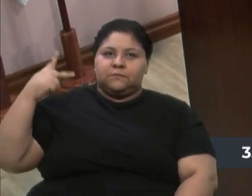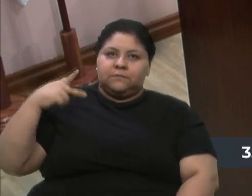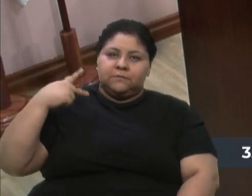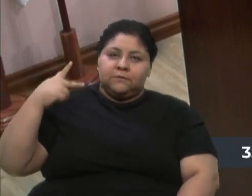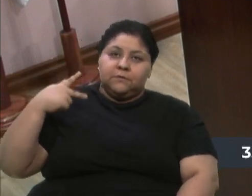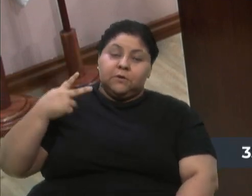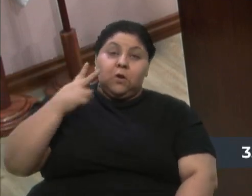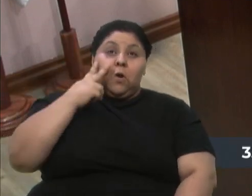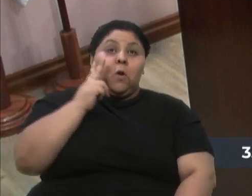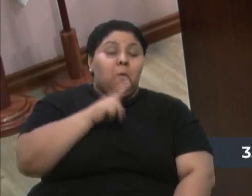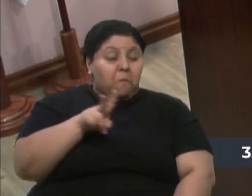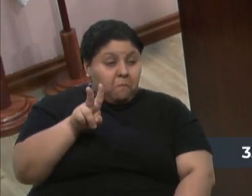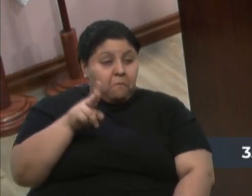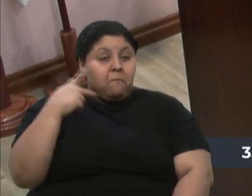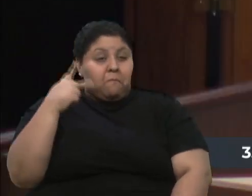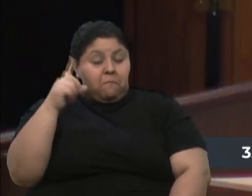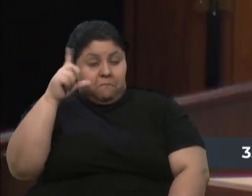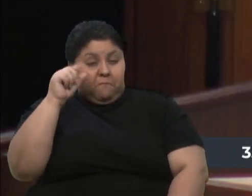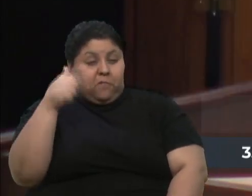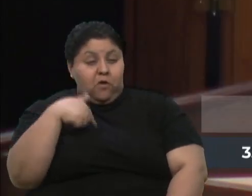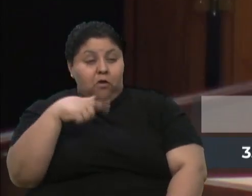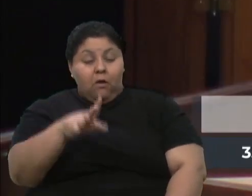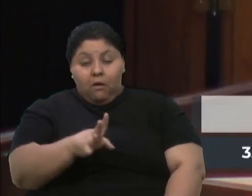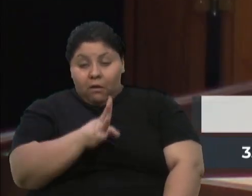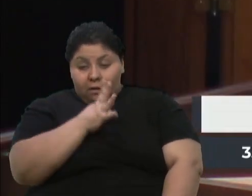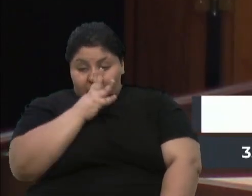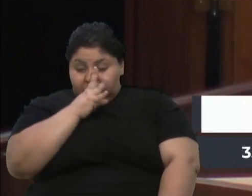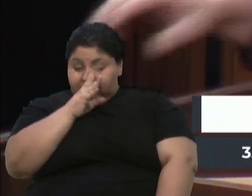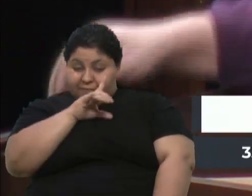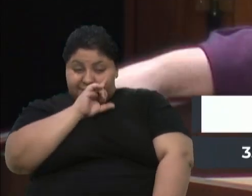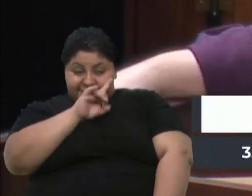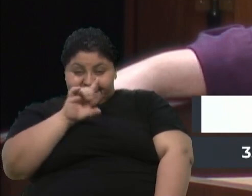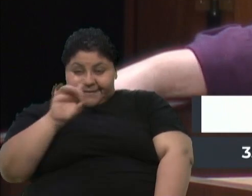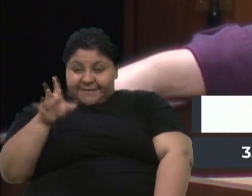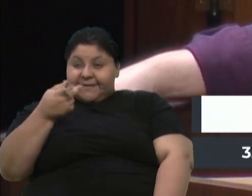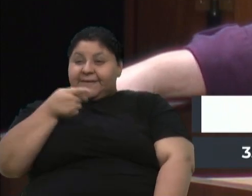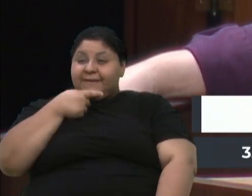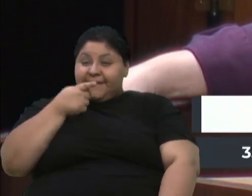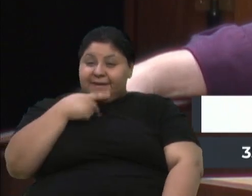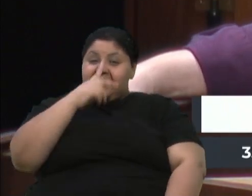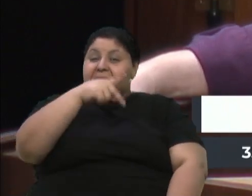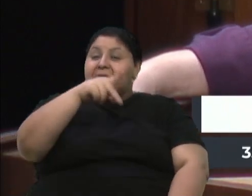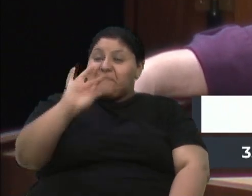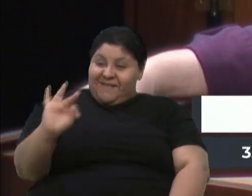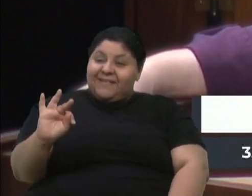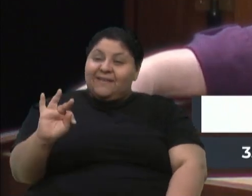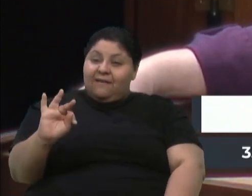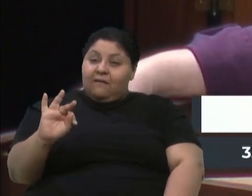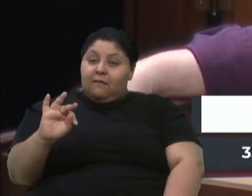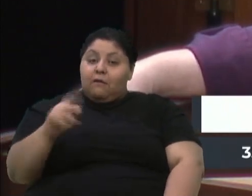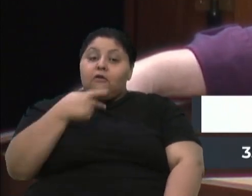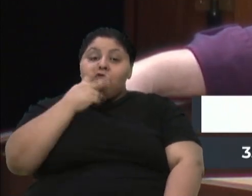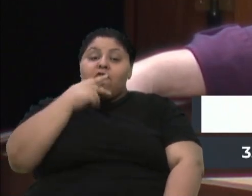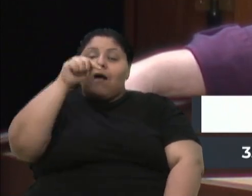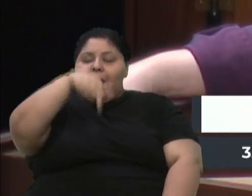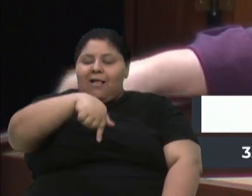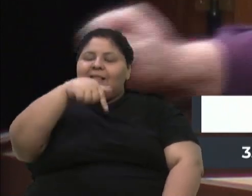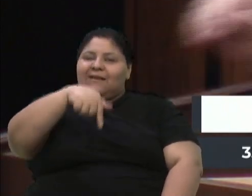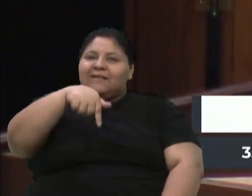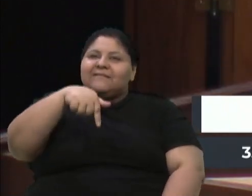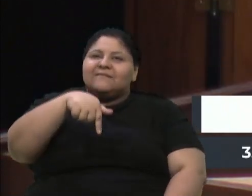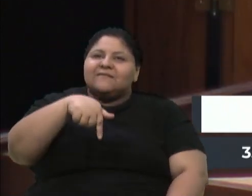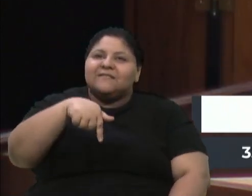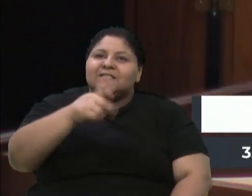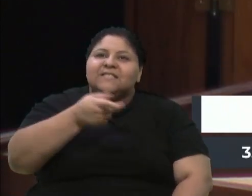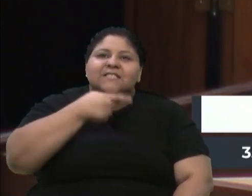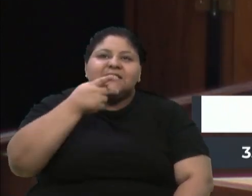vereadores cálculos, como a gente se surpreende aqui a cada declaração que o PT dá nessa Câmara de Vereadores. Foram